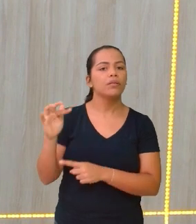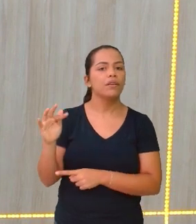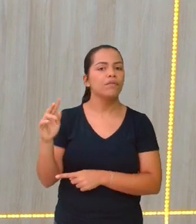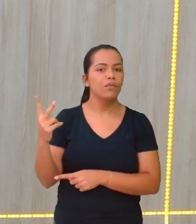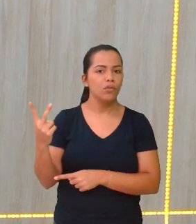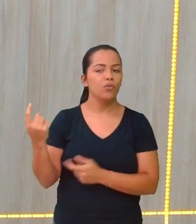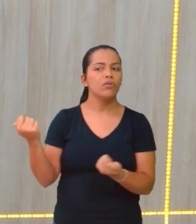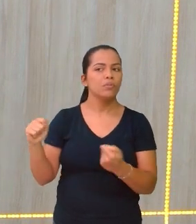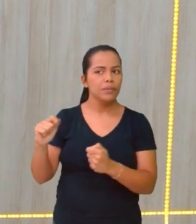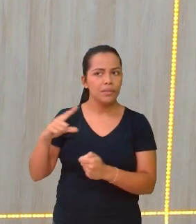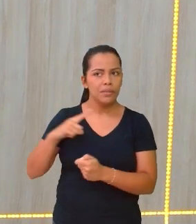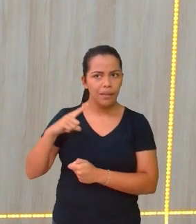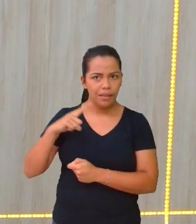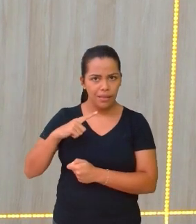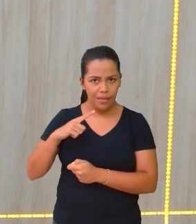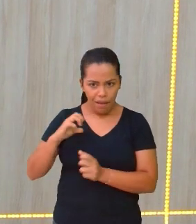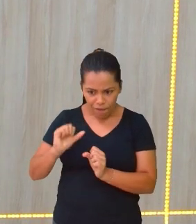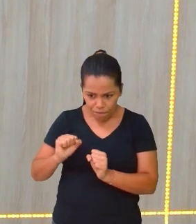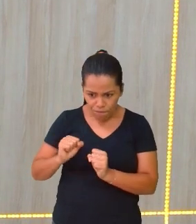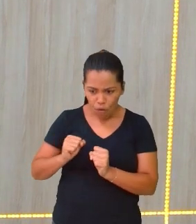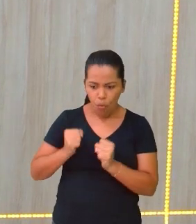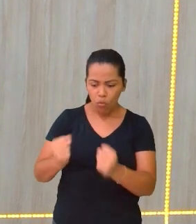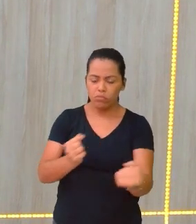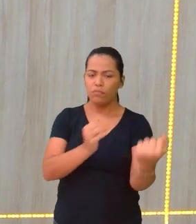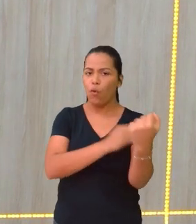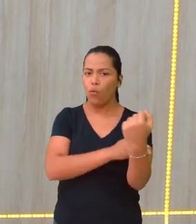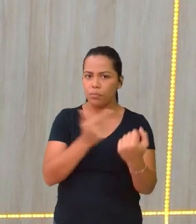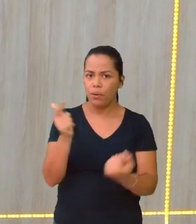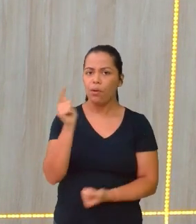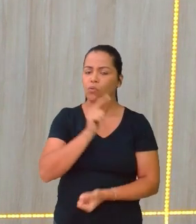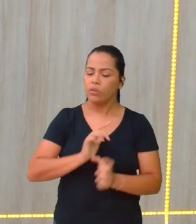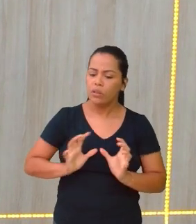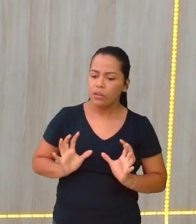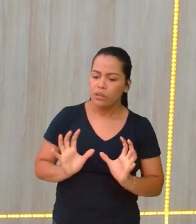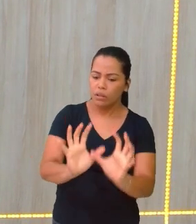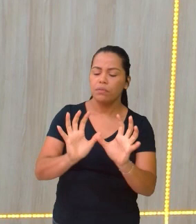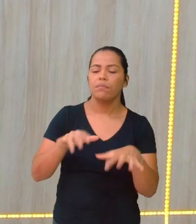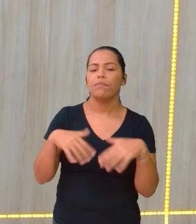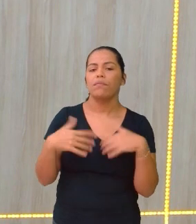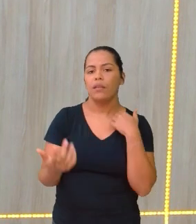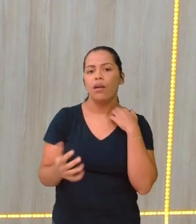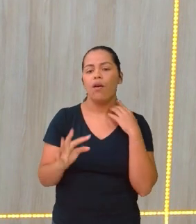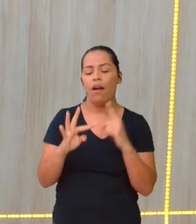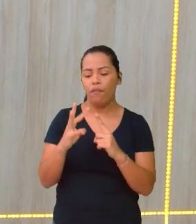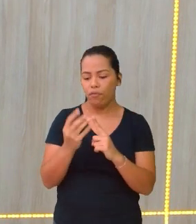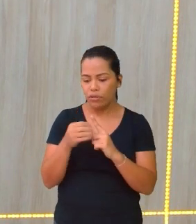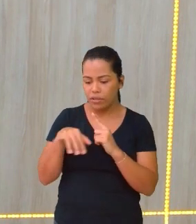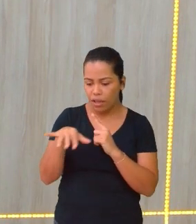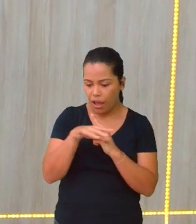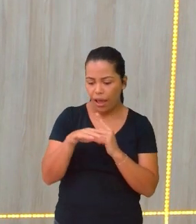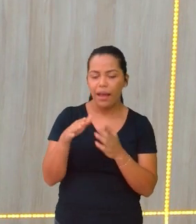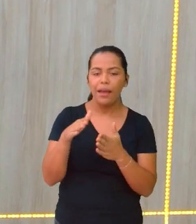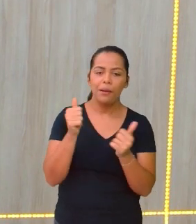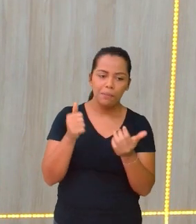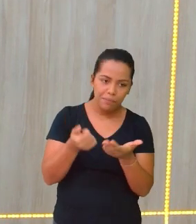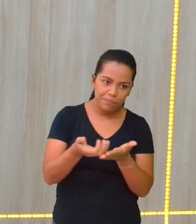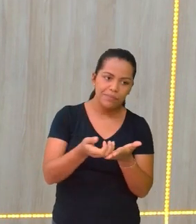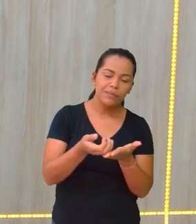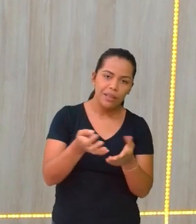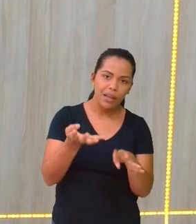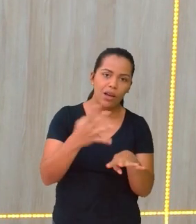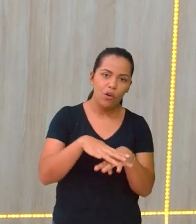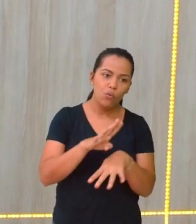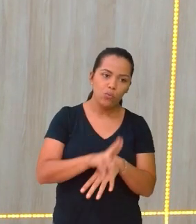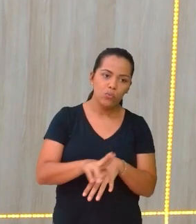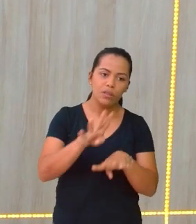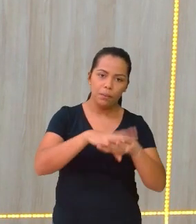isso? Então, aí a questão da física que vai pedir ajuda, alguns cálculos matemáticos, para poder dizer se